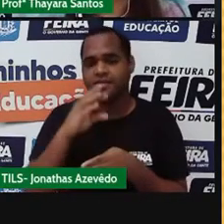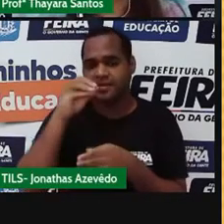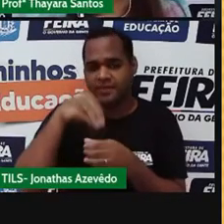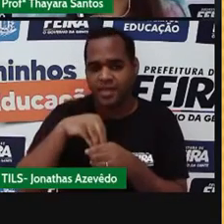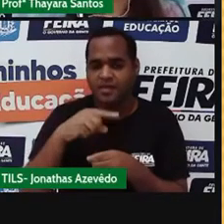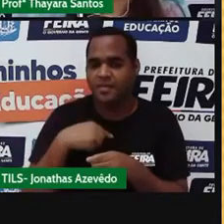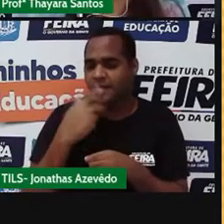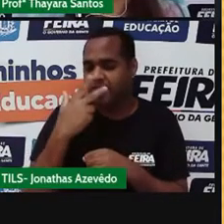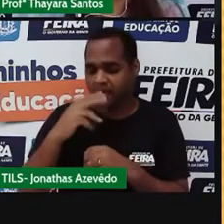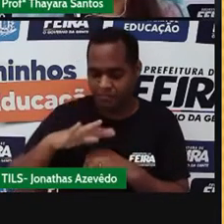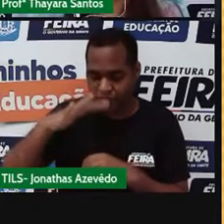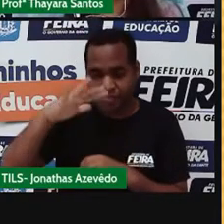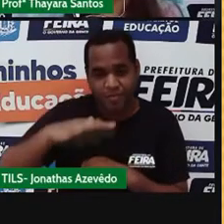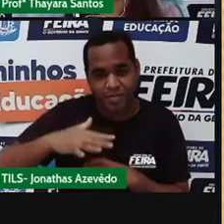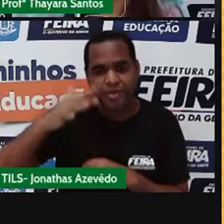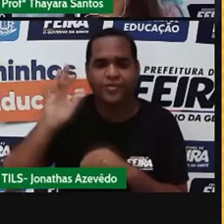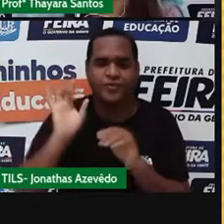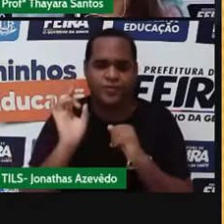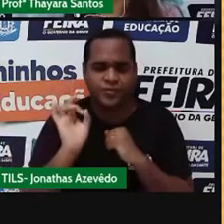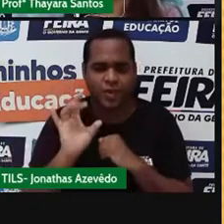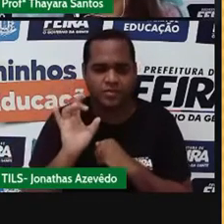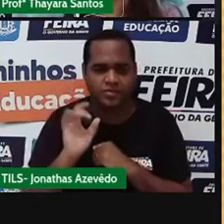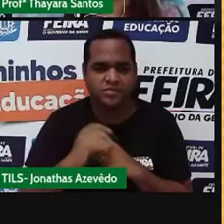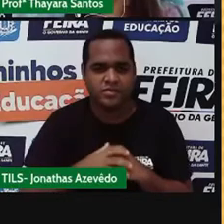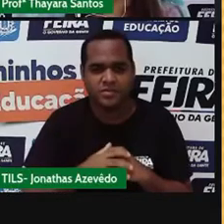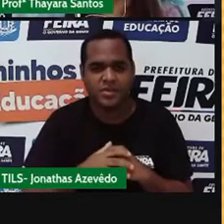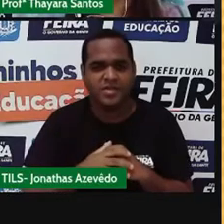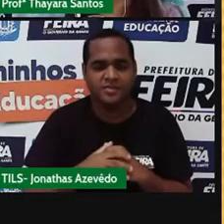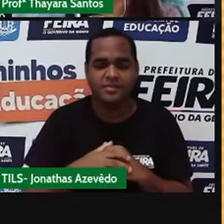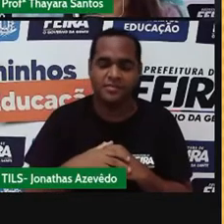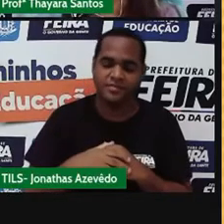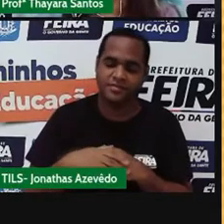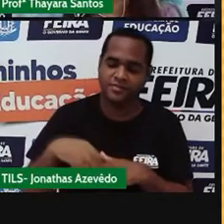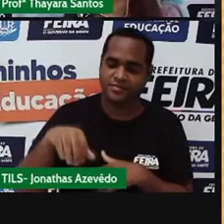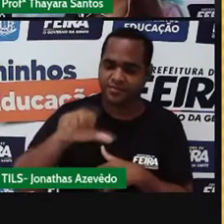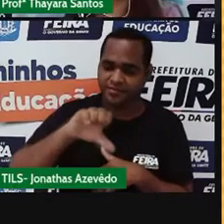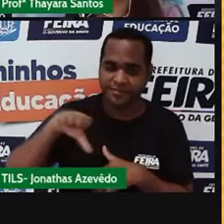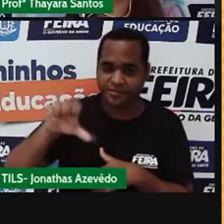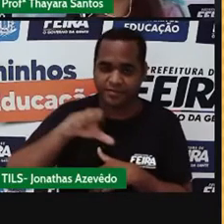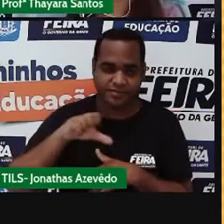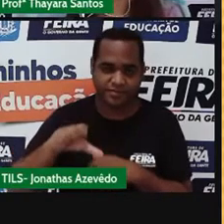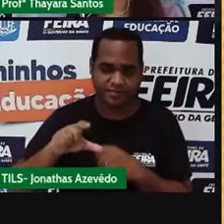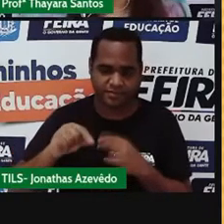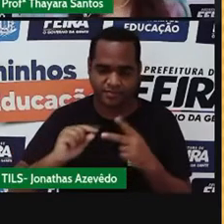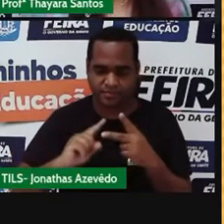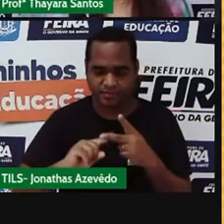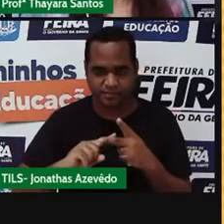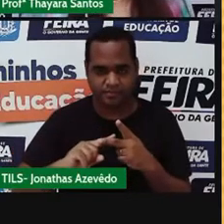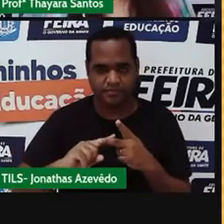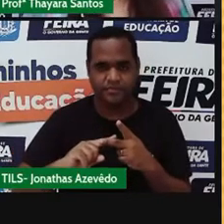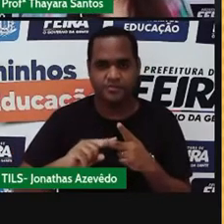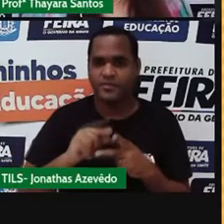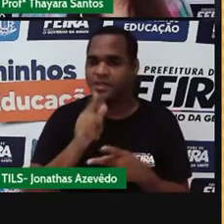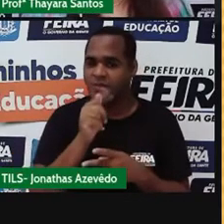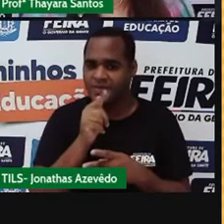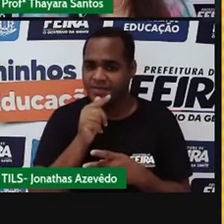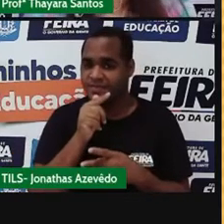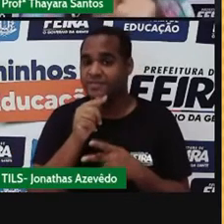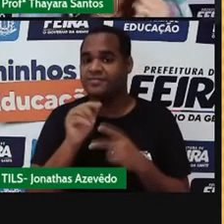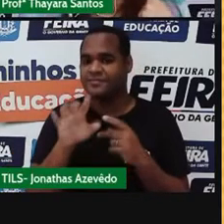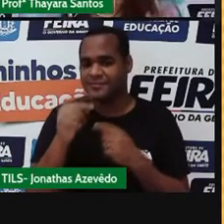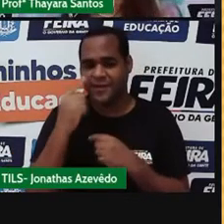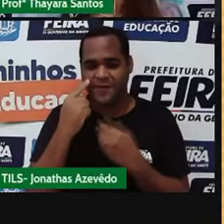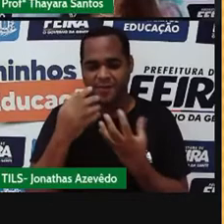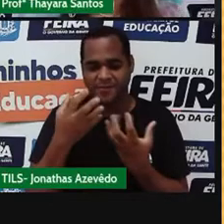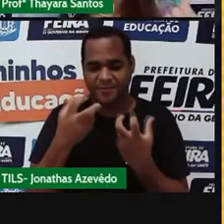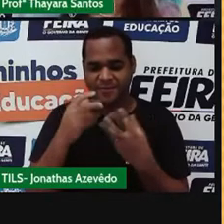reflexo do óleo que está em cima. Porque aqui embaixo está a água e aqui em cima está o óleo. Já quando eu misturo